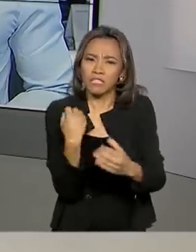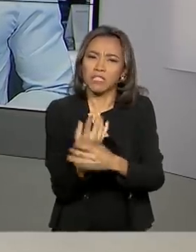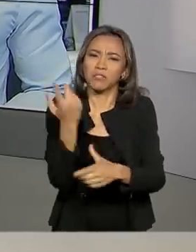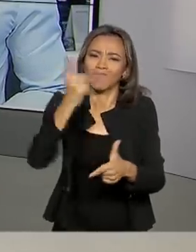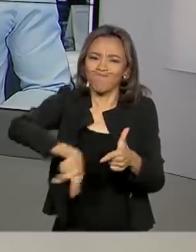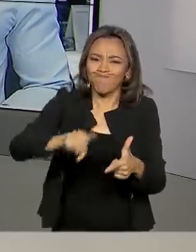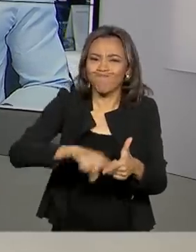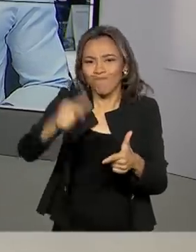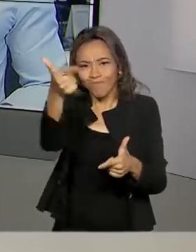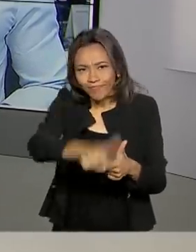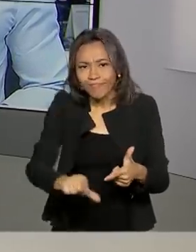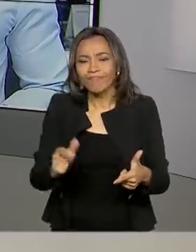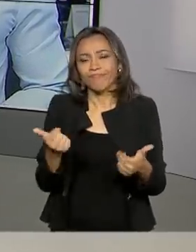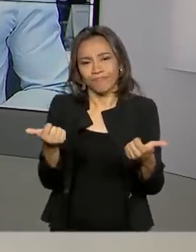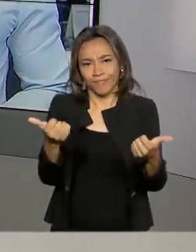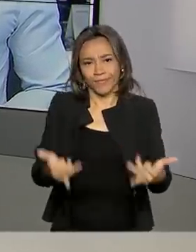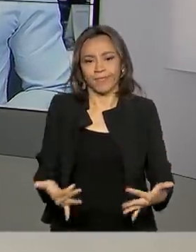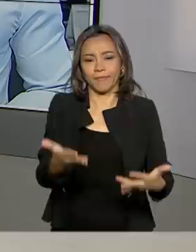Dimas Soldi. Oi, Dimas.